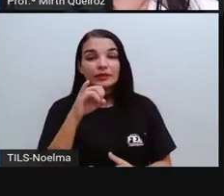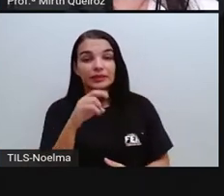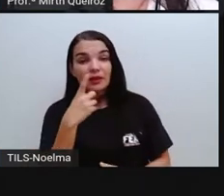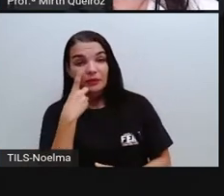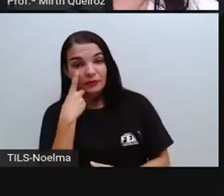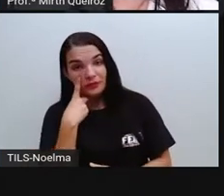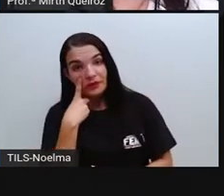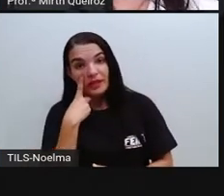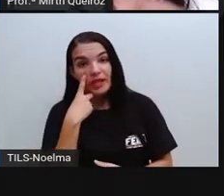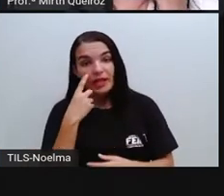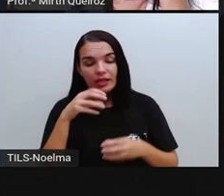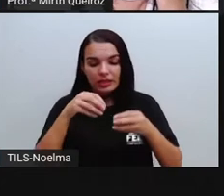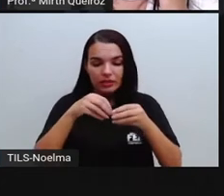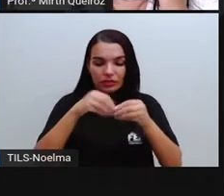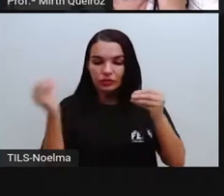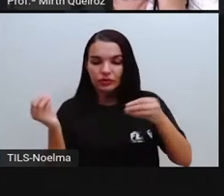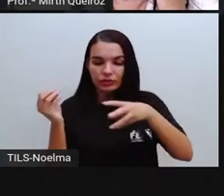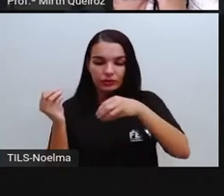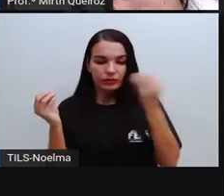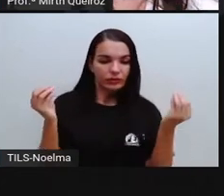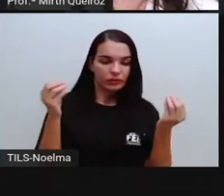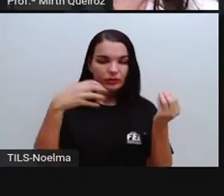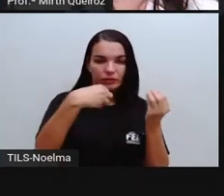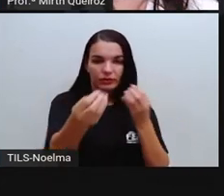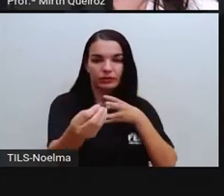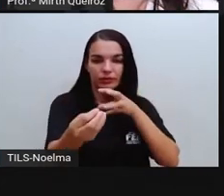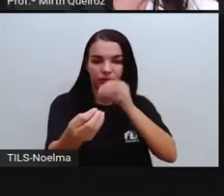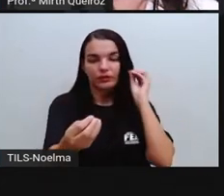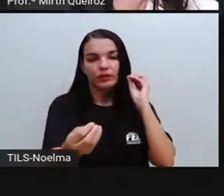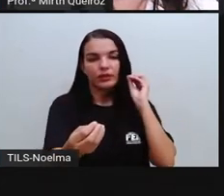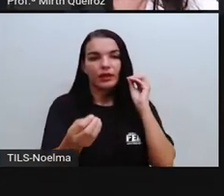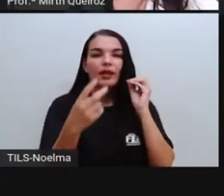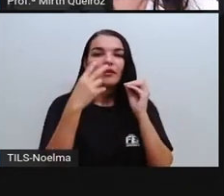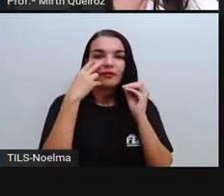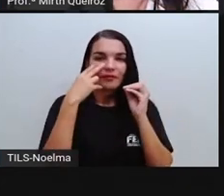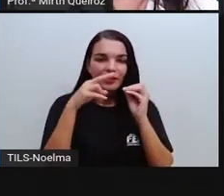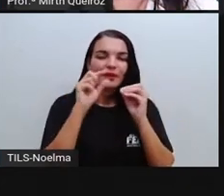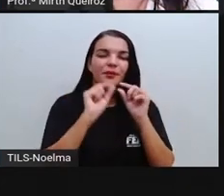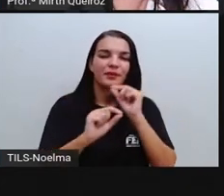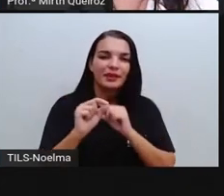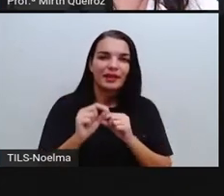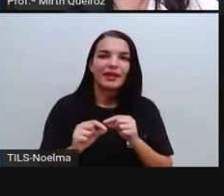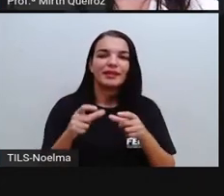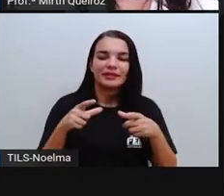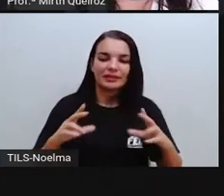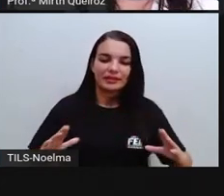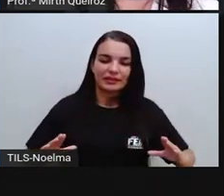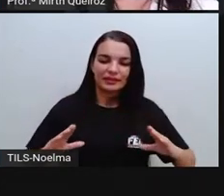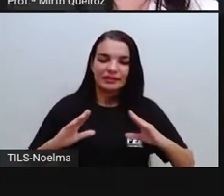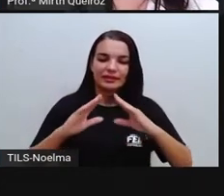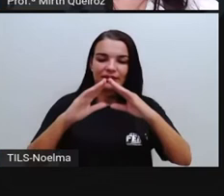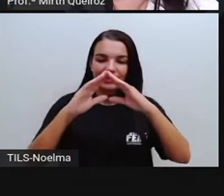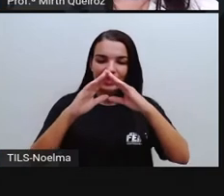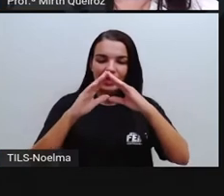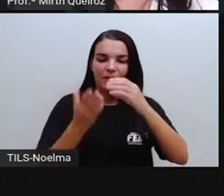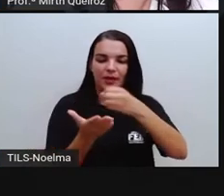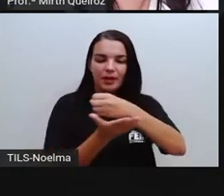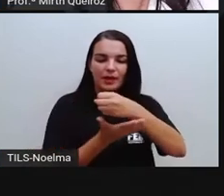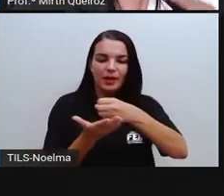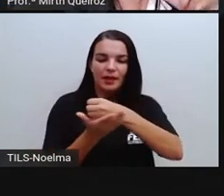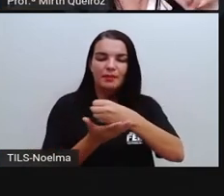desmontar um cone, vamos dizer assim, vocês vão ver que ele vai ser formado aí por um círculo